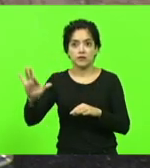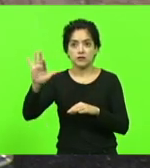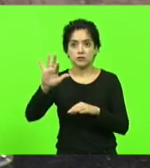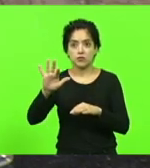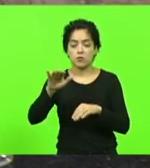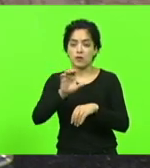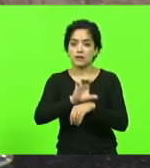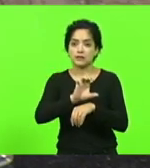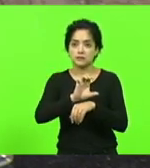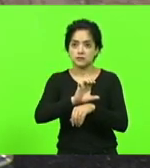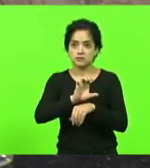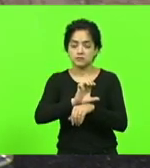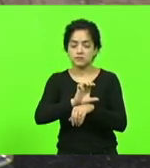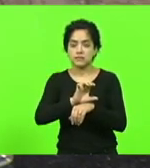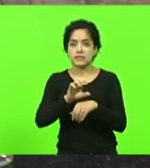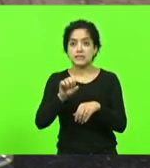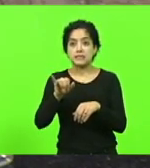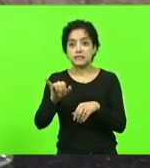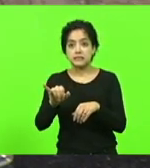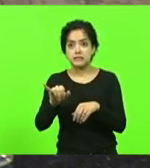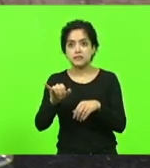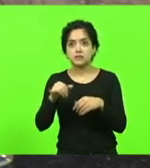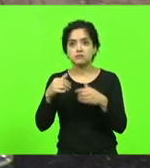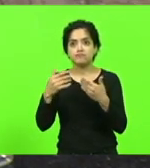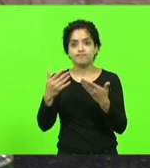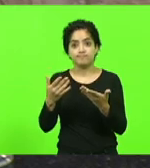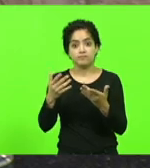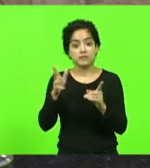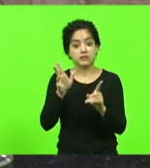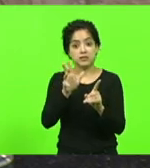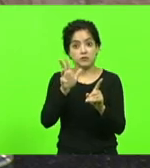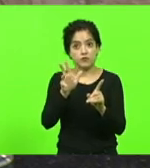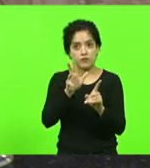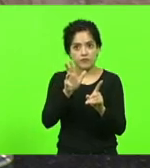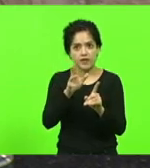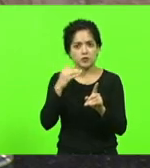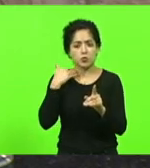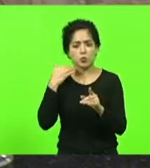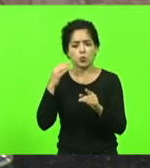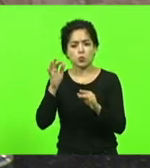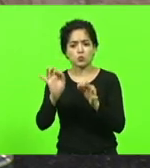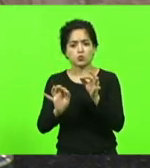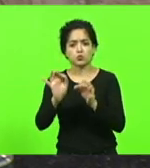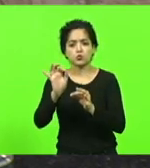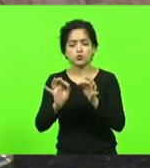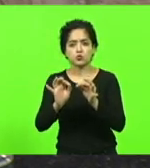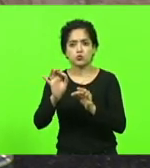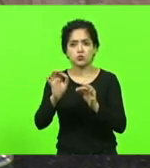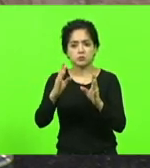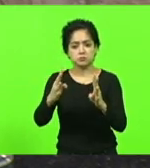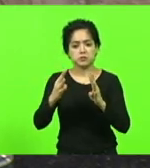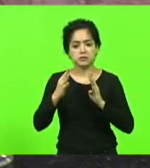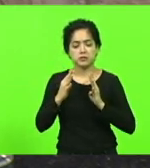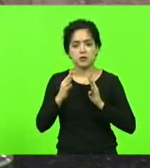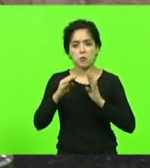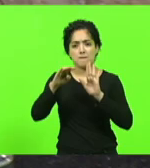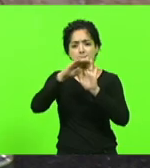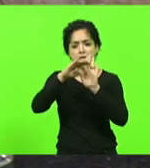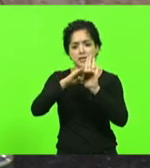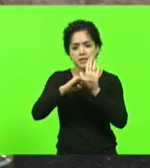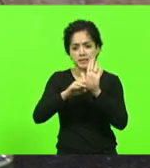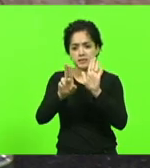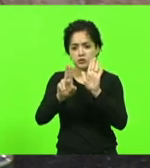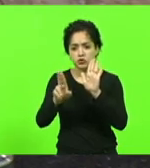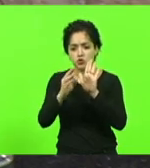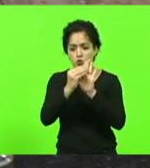estadual se eu soubesse que ela surtia esse efeito que um juiz me escutaria eu faria uma lista de nome de pessoas a